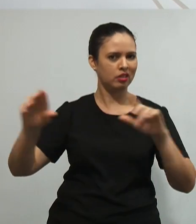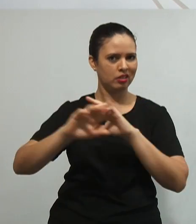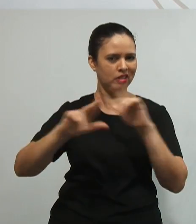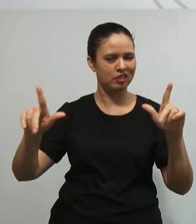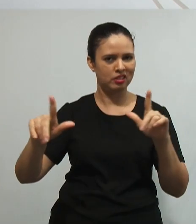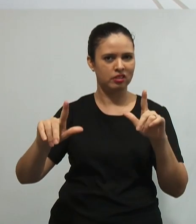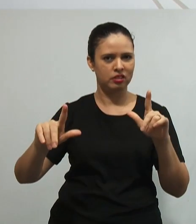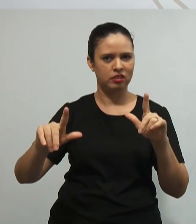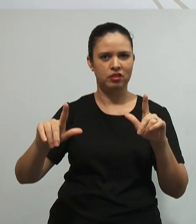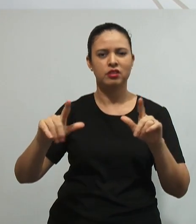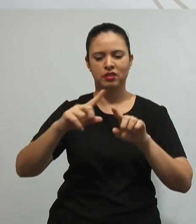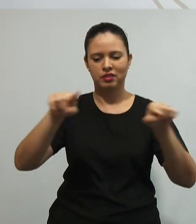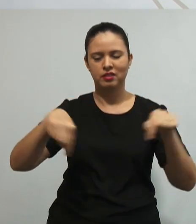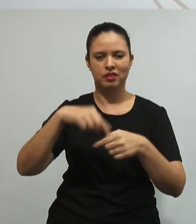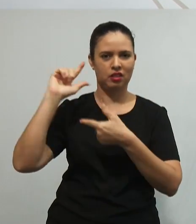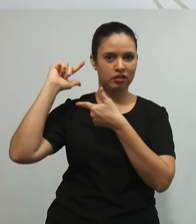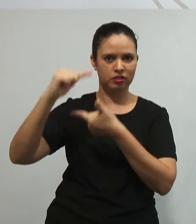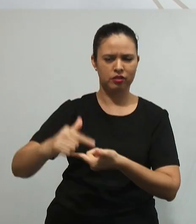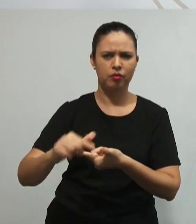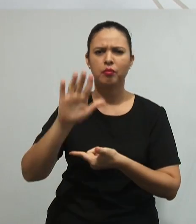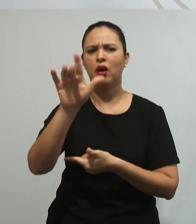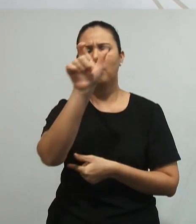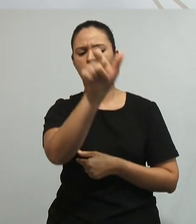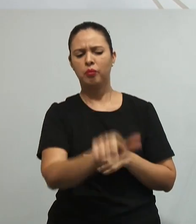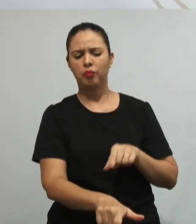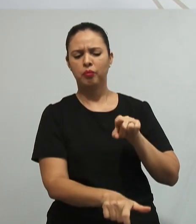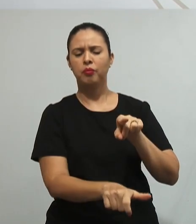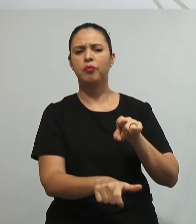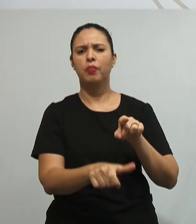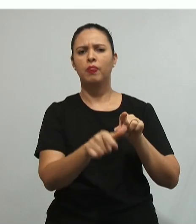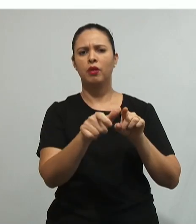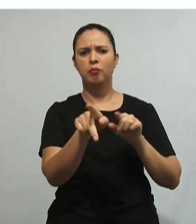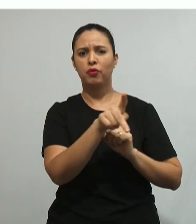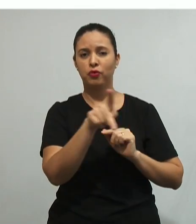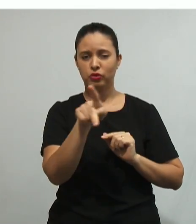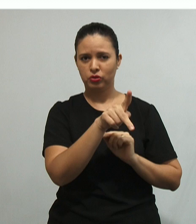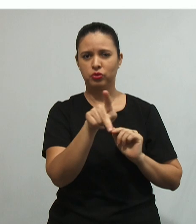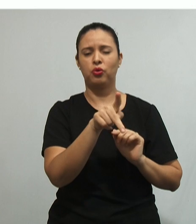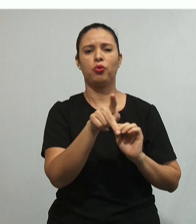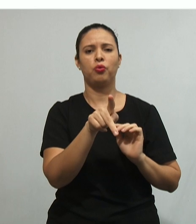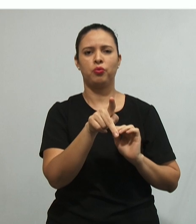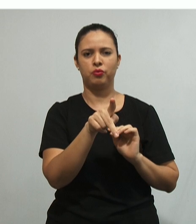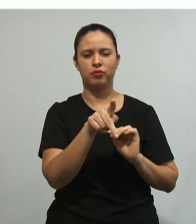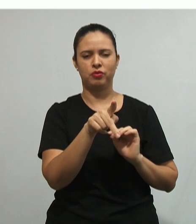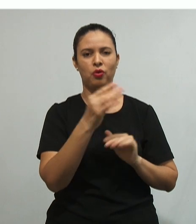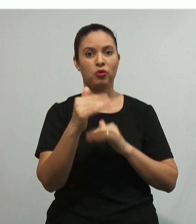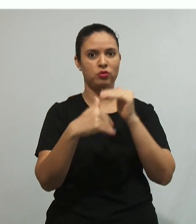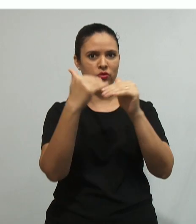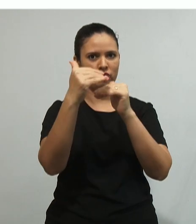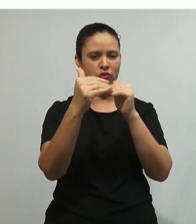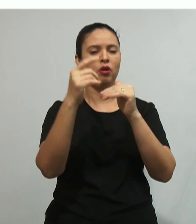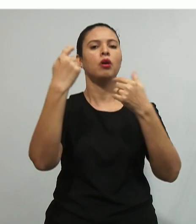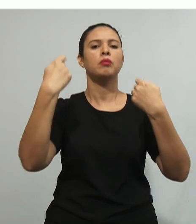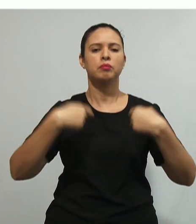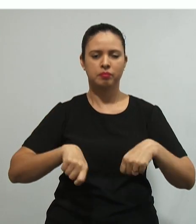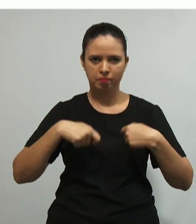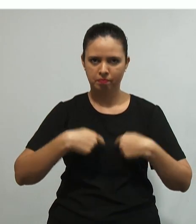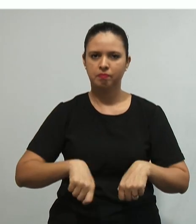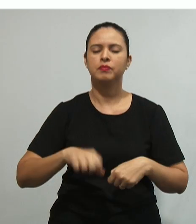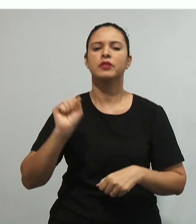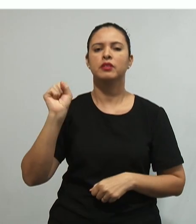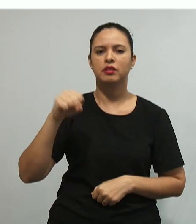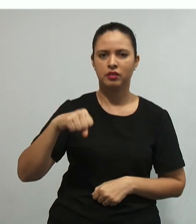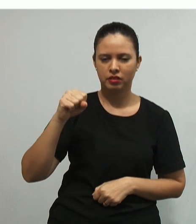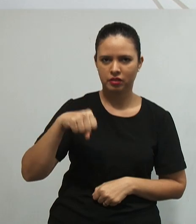como deve ser, qual seria o papel deste professor construtivista? Ele tem, sim, que dominar o conteúdo, mas